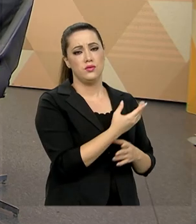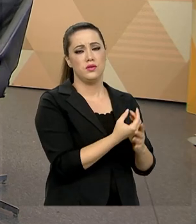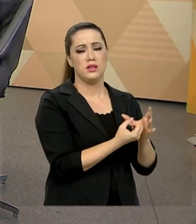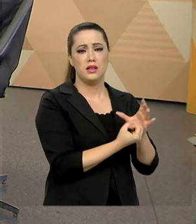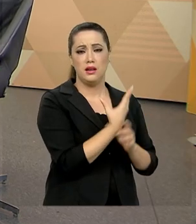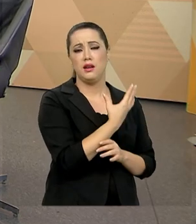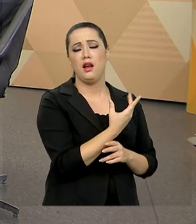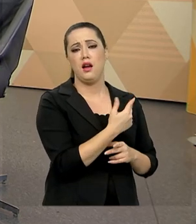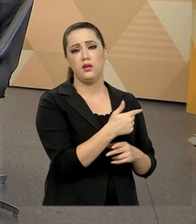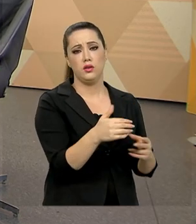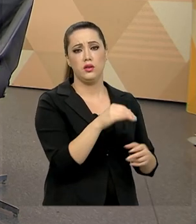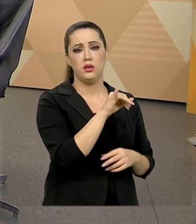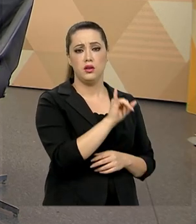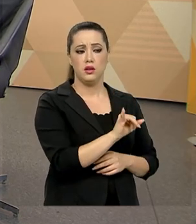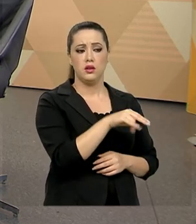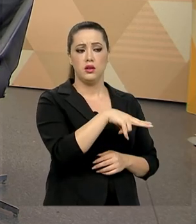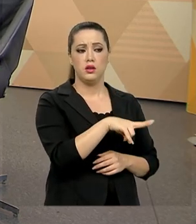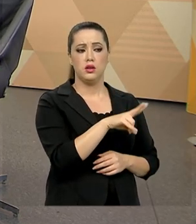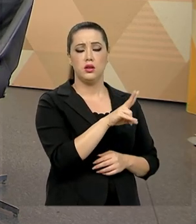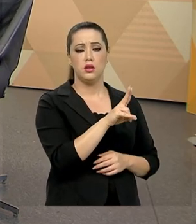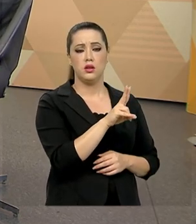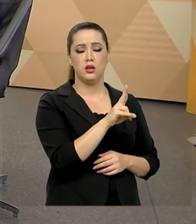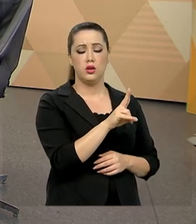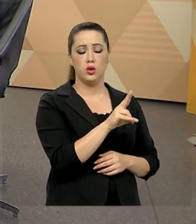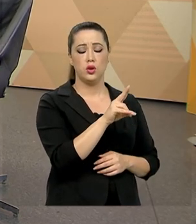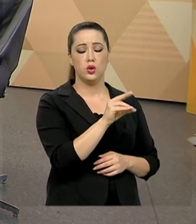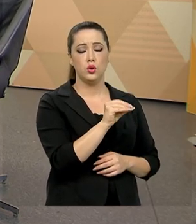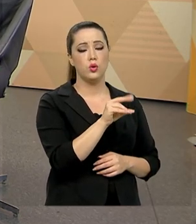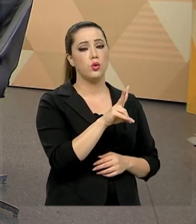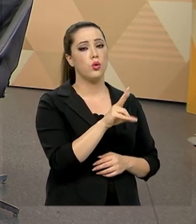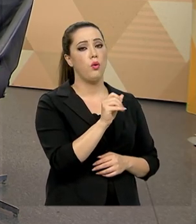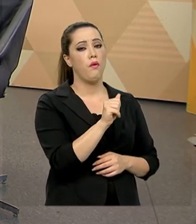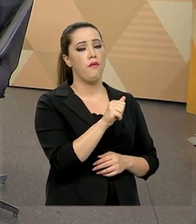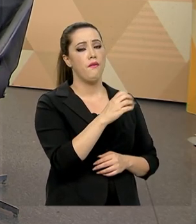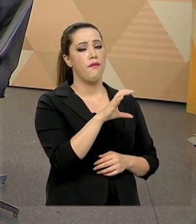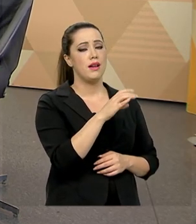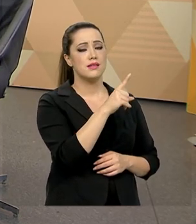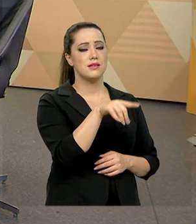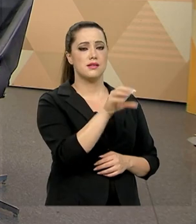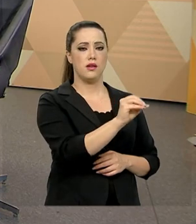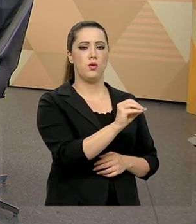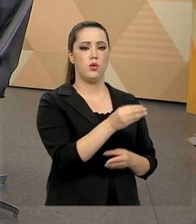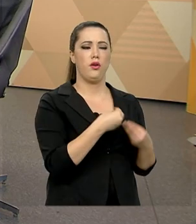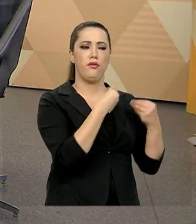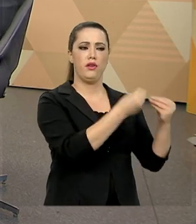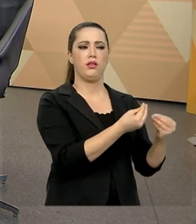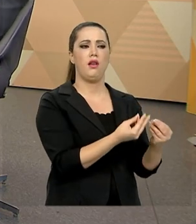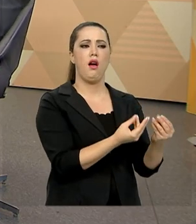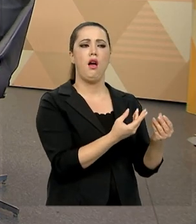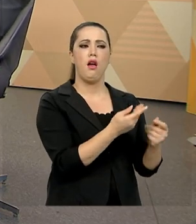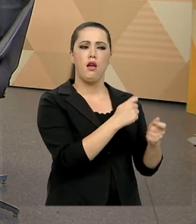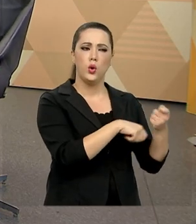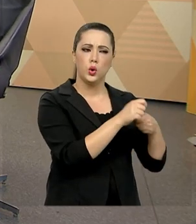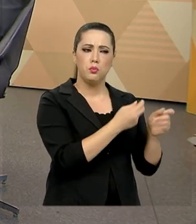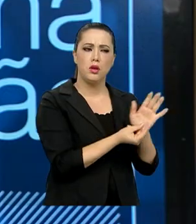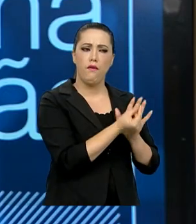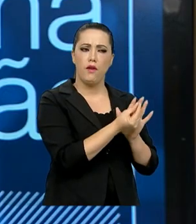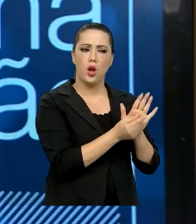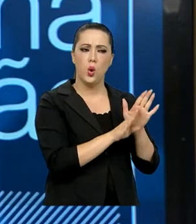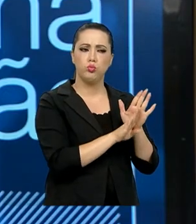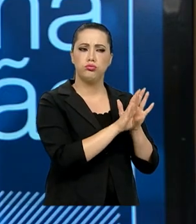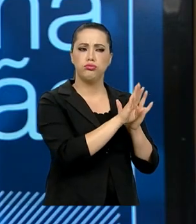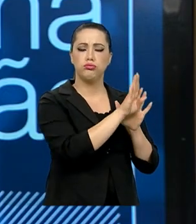E inovação. Ou seja, quando a gente quer dar valor econômico, nós estamos falando em inovação. E é isso que o Brasil precisa